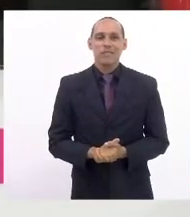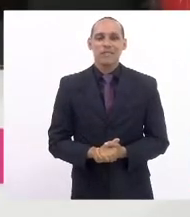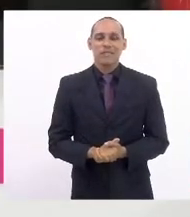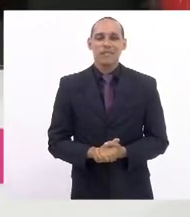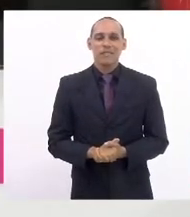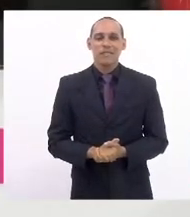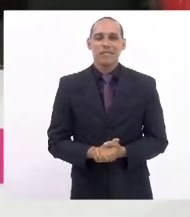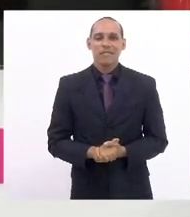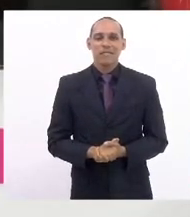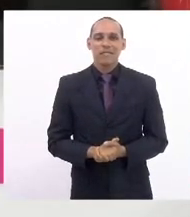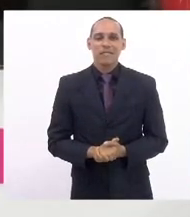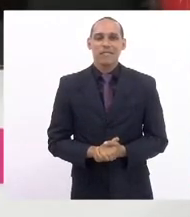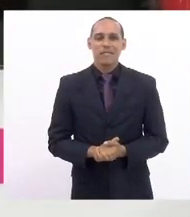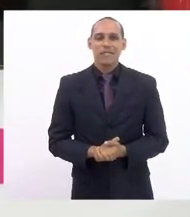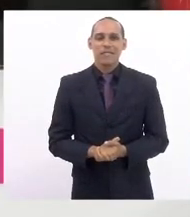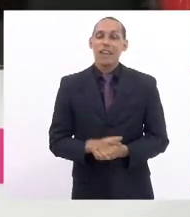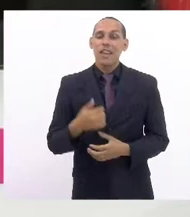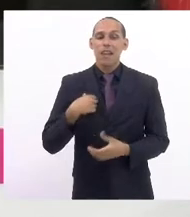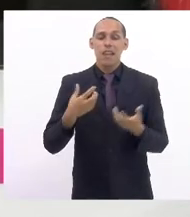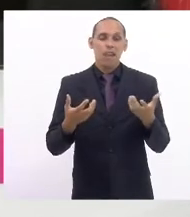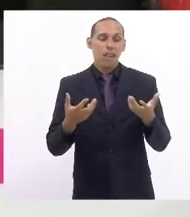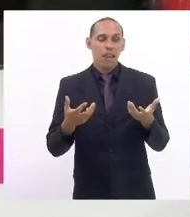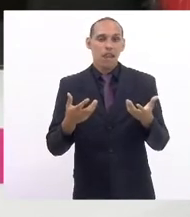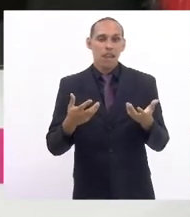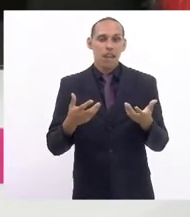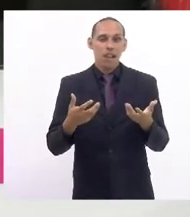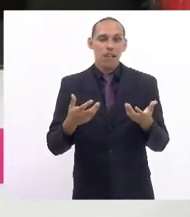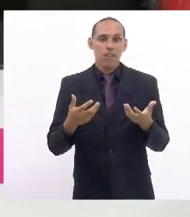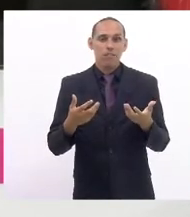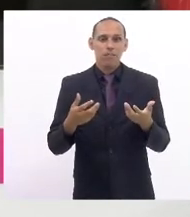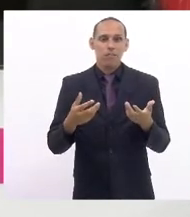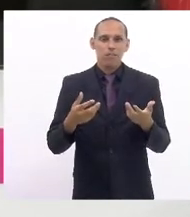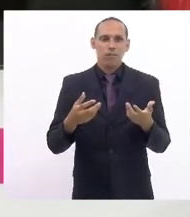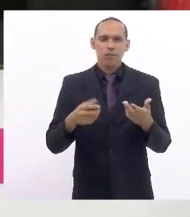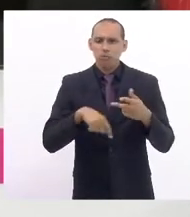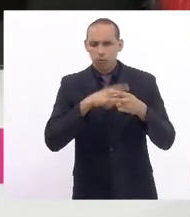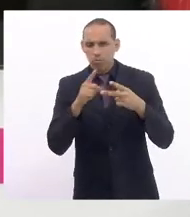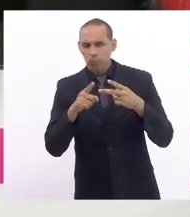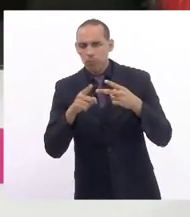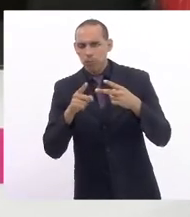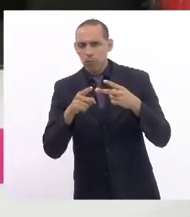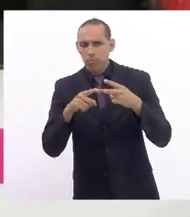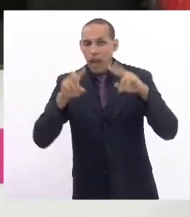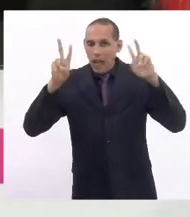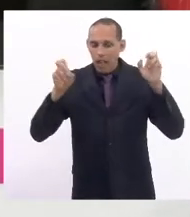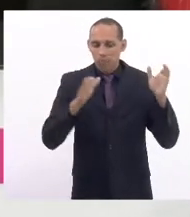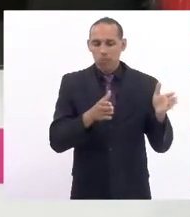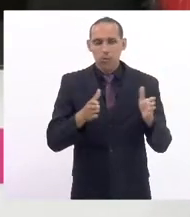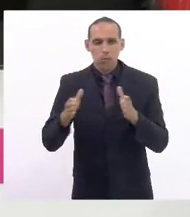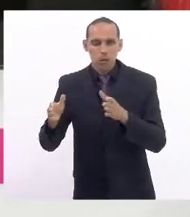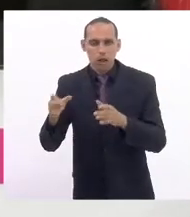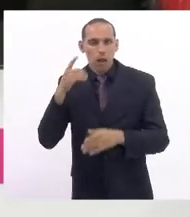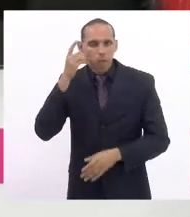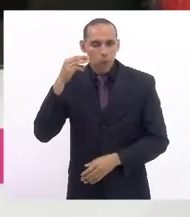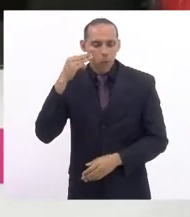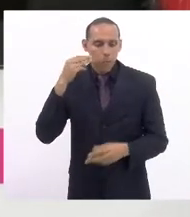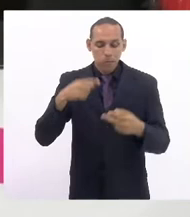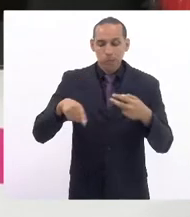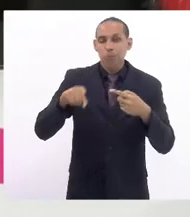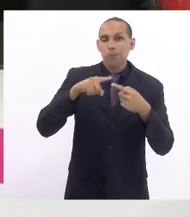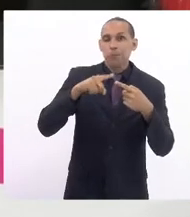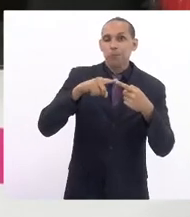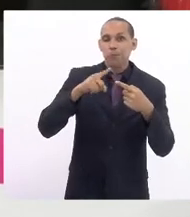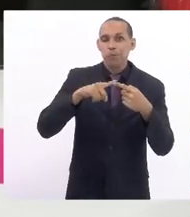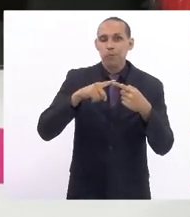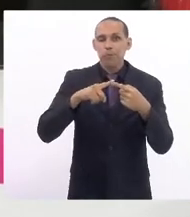eu queria logo em seguida vou autorizar aqui uma questão de ordem da deputada Mônica Francisco mas eu queria